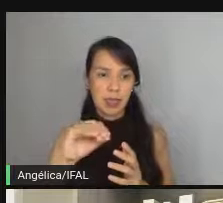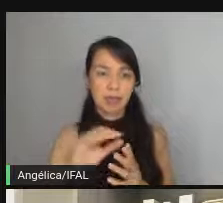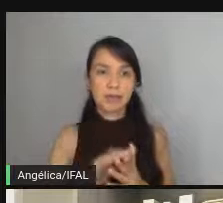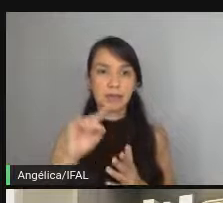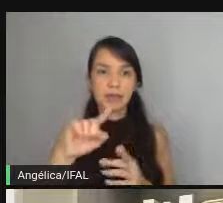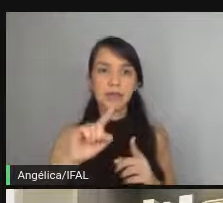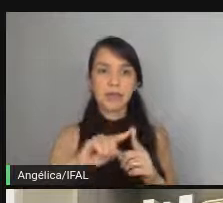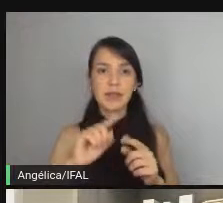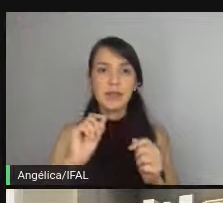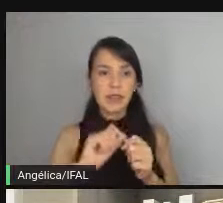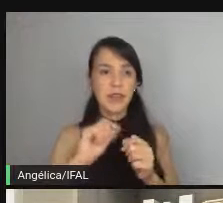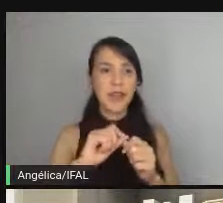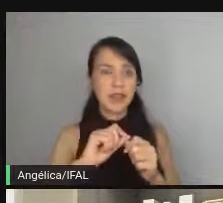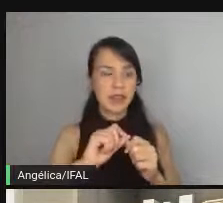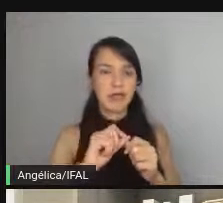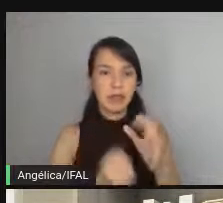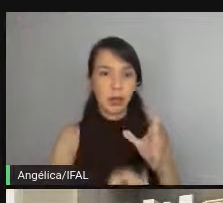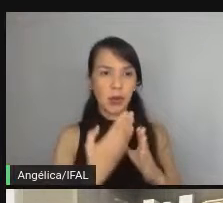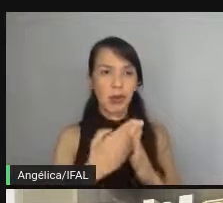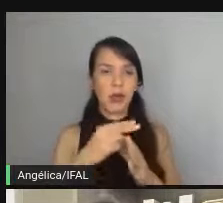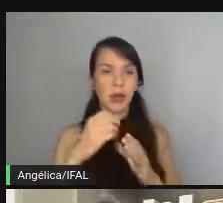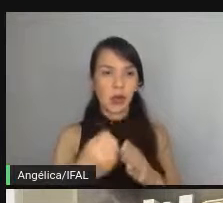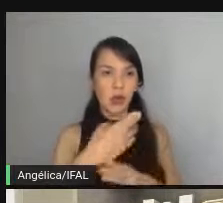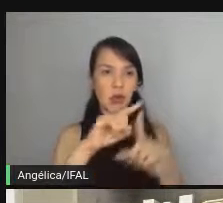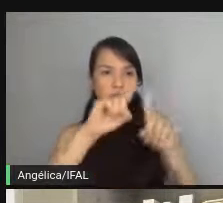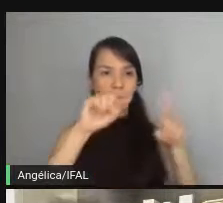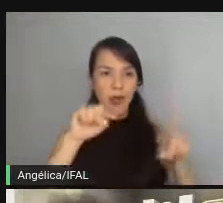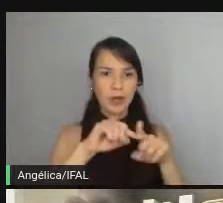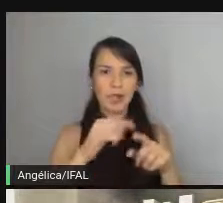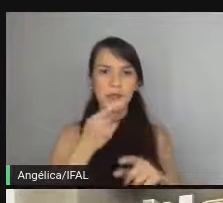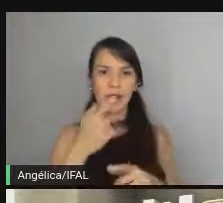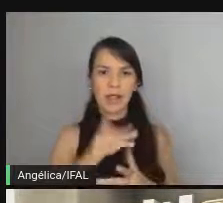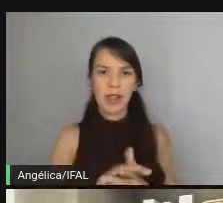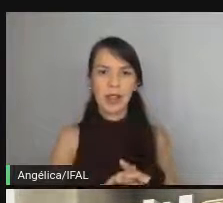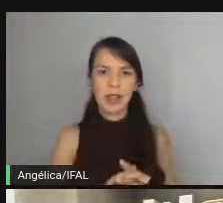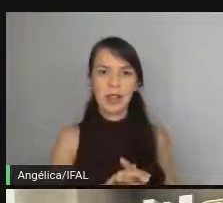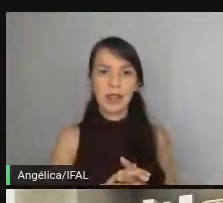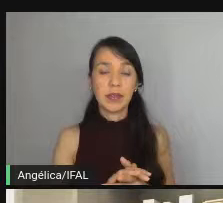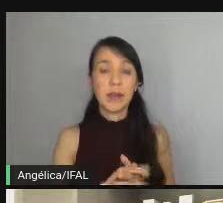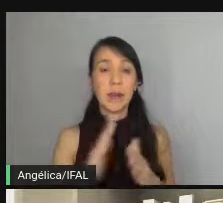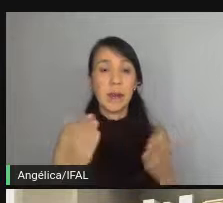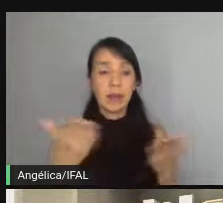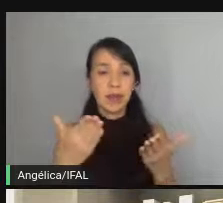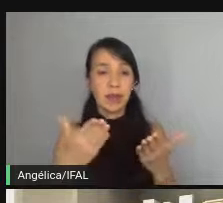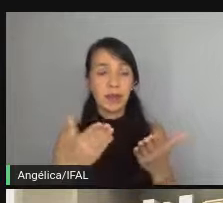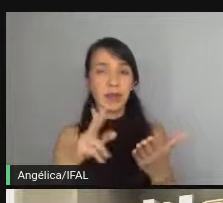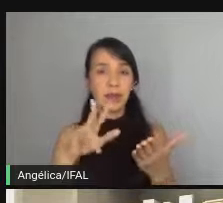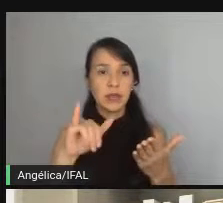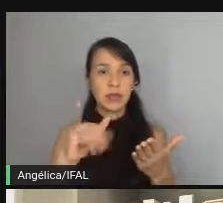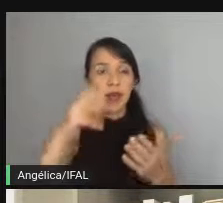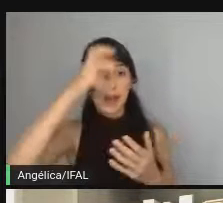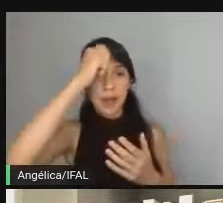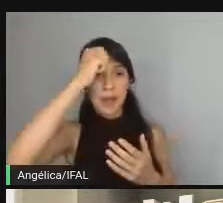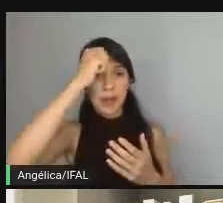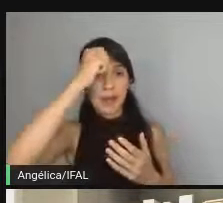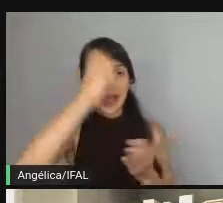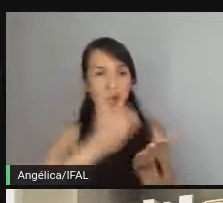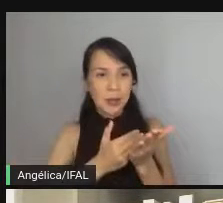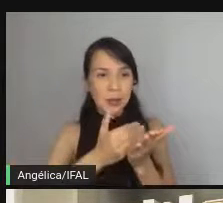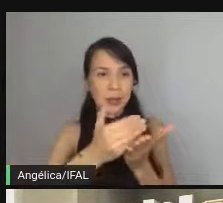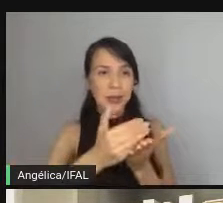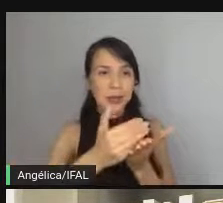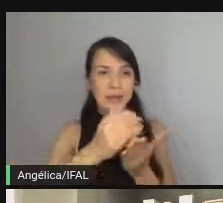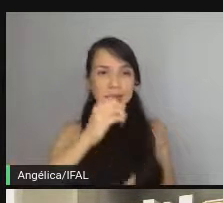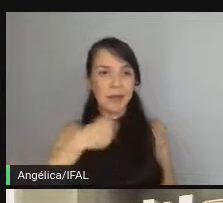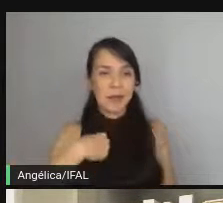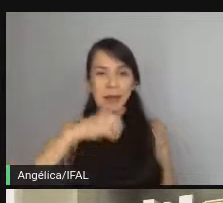mão na massa, seria o projeto em RAIS, que eu estava até comentando, mas hoje, a gente vai aprender do zero também, que eu não